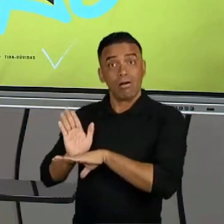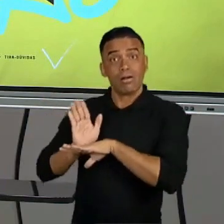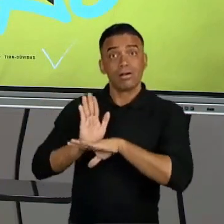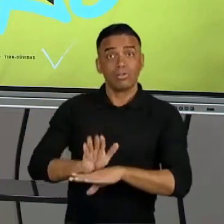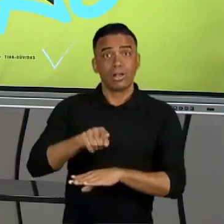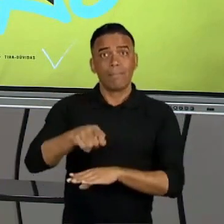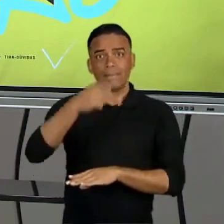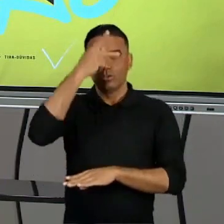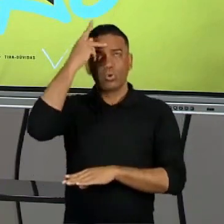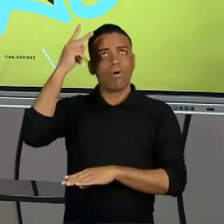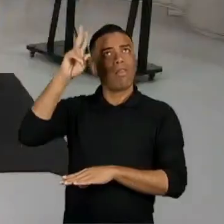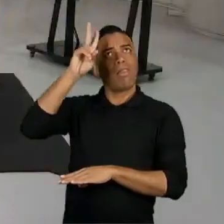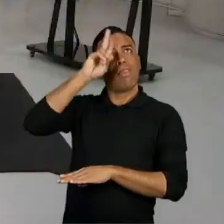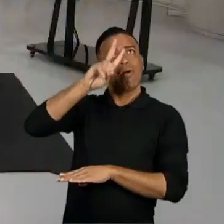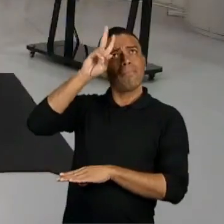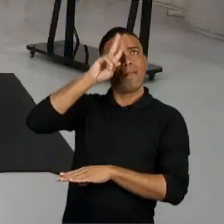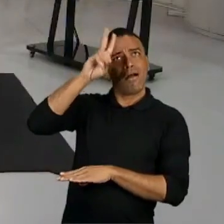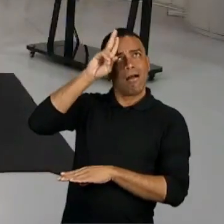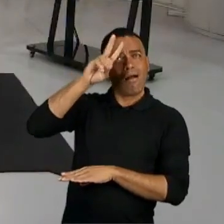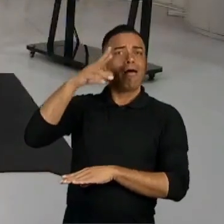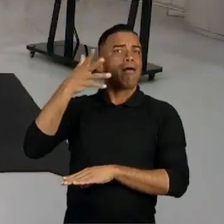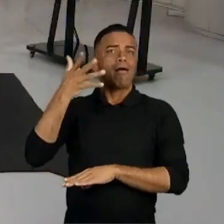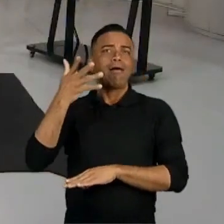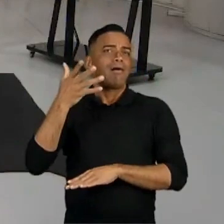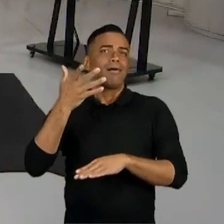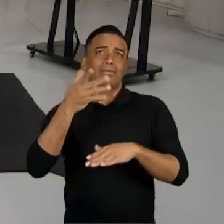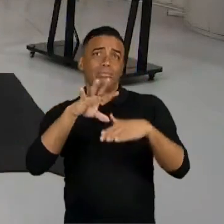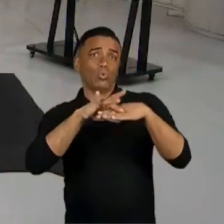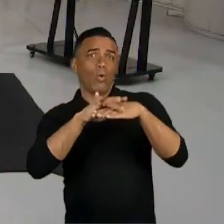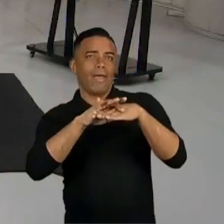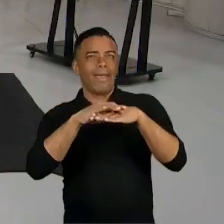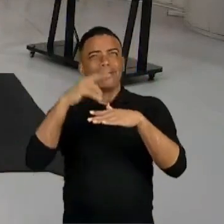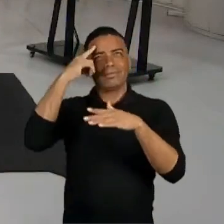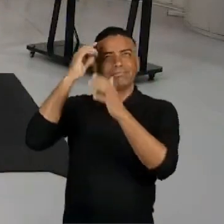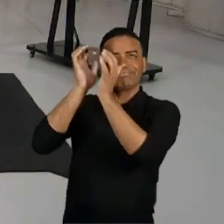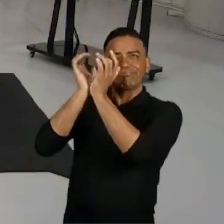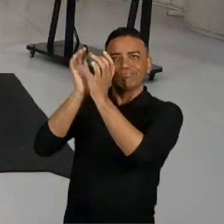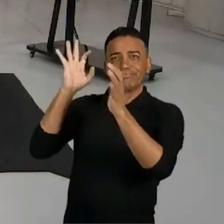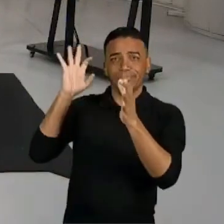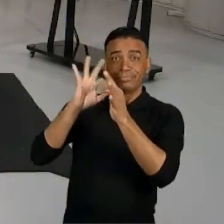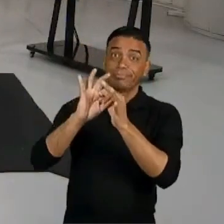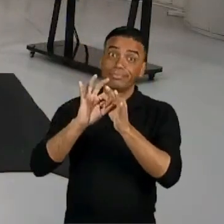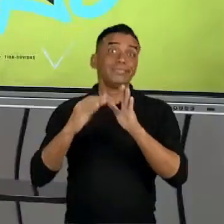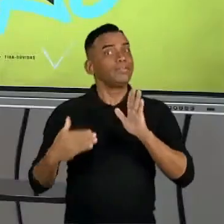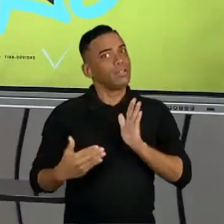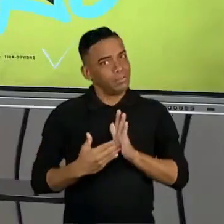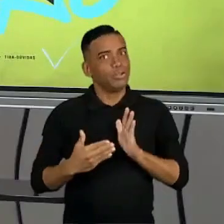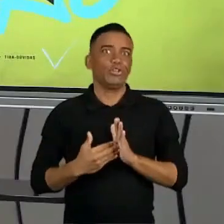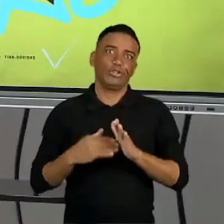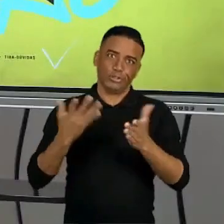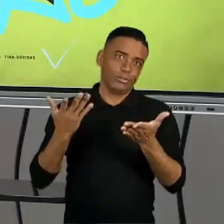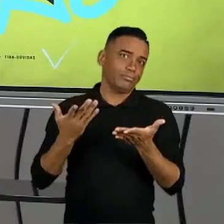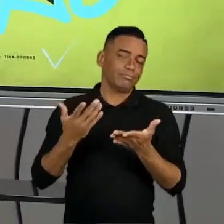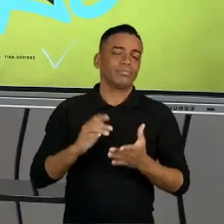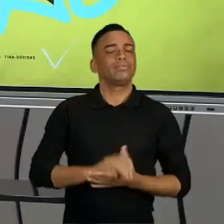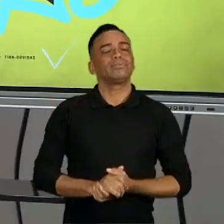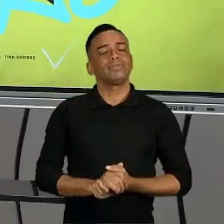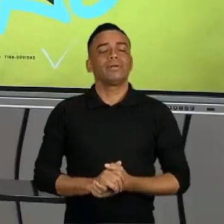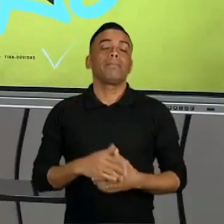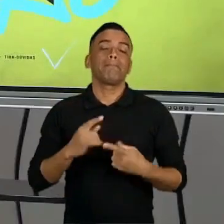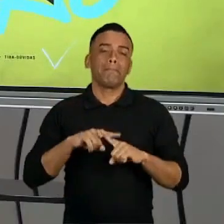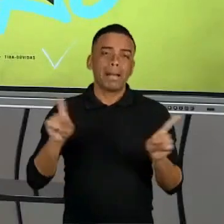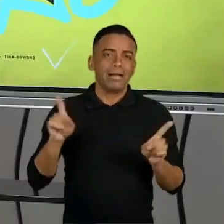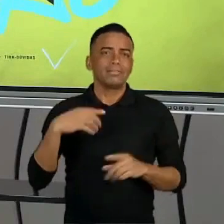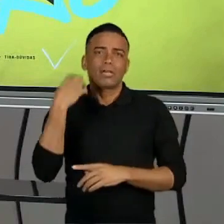recupere um pouquinho da atividade no Parkinson ou no Alzheimer. É muito interessante. É lógico, com as suas limitações, óbvio. A música, ela